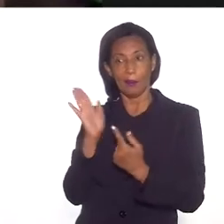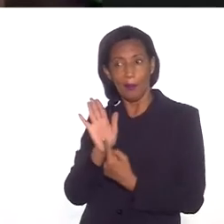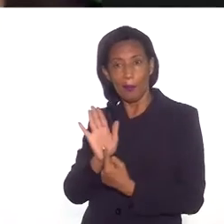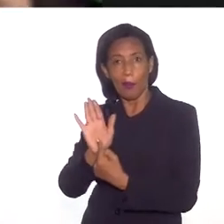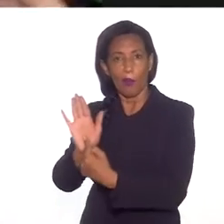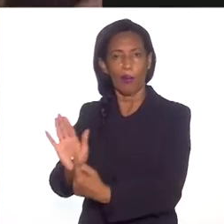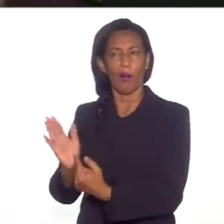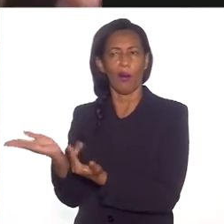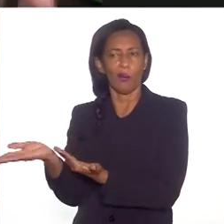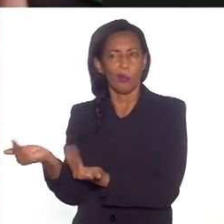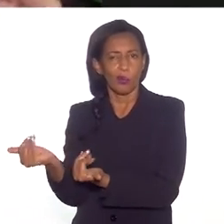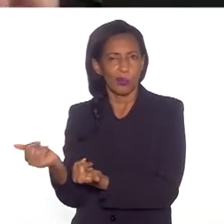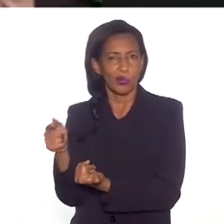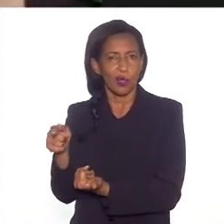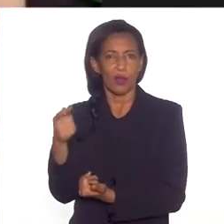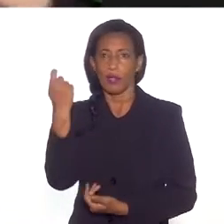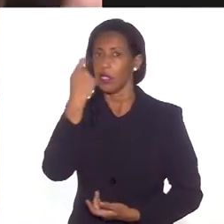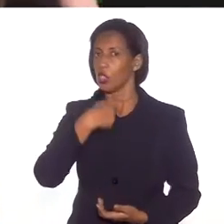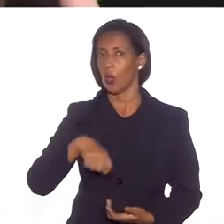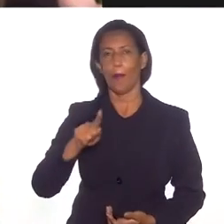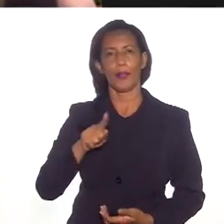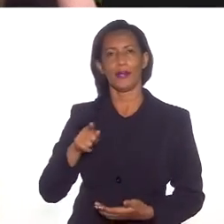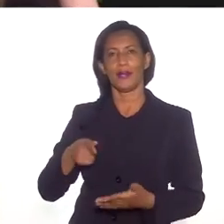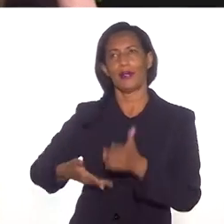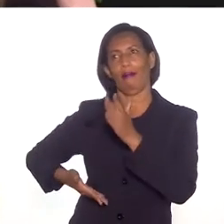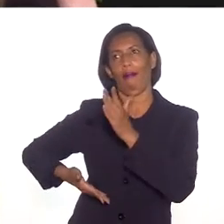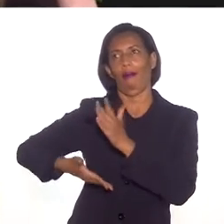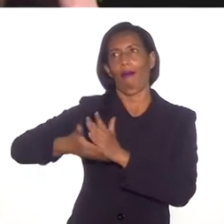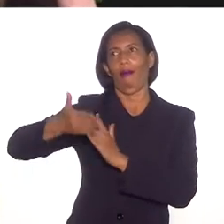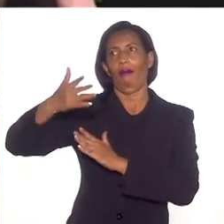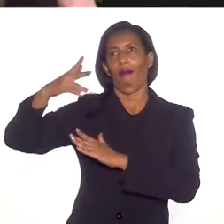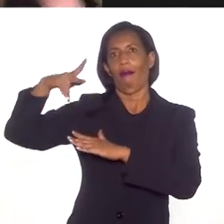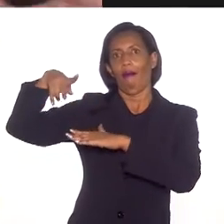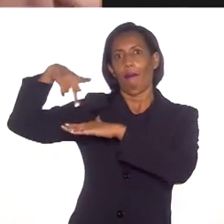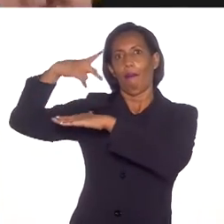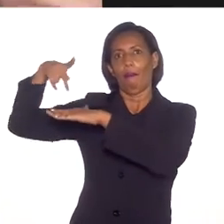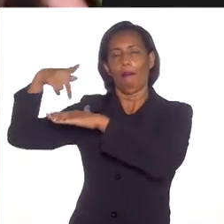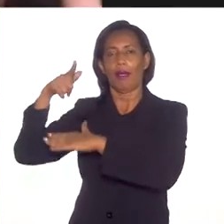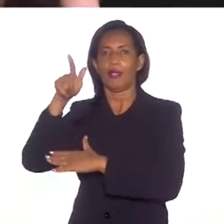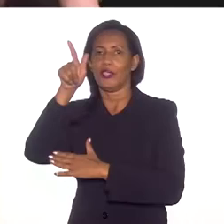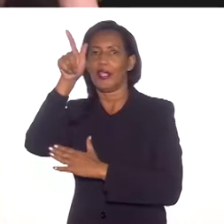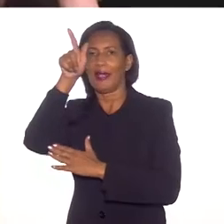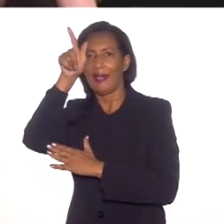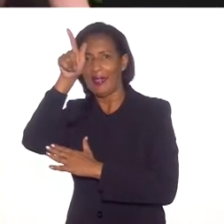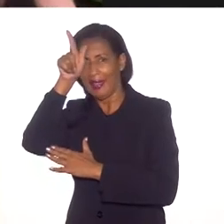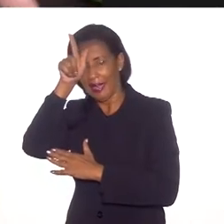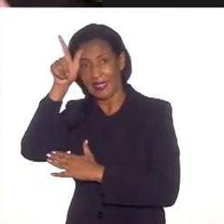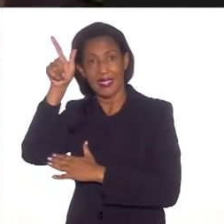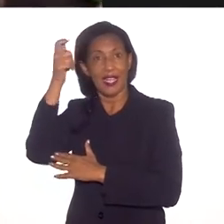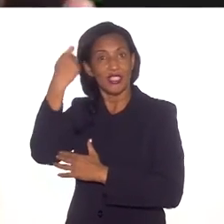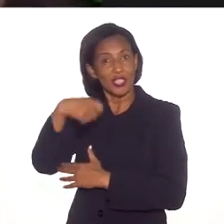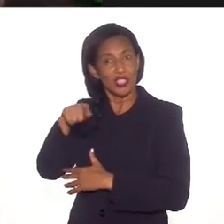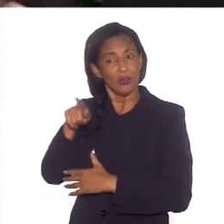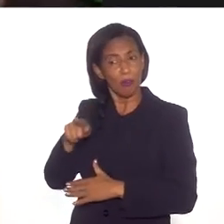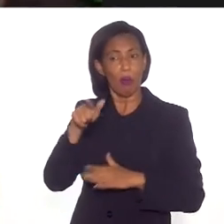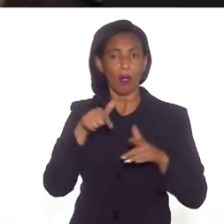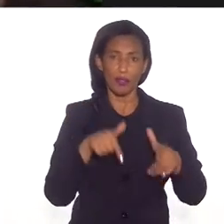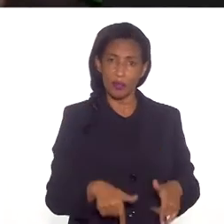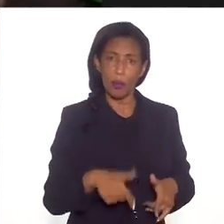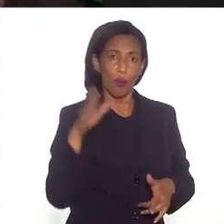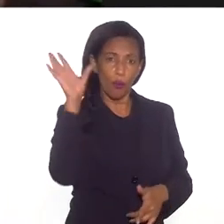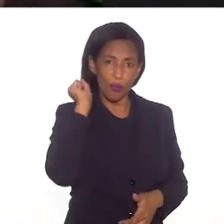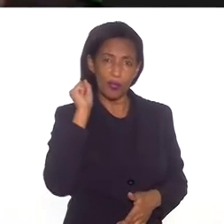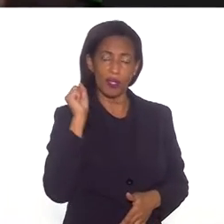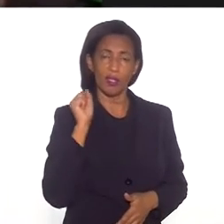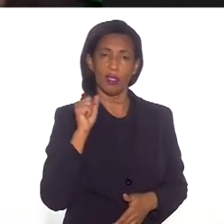para mostrar para eles que a gente não precisa ir na Grécia para nos conhecermos. Nós podemos nos conhecer ouvindo